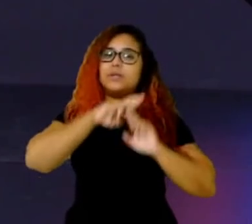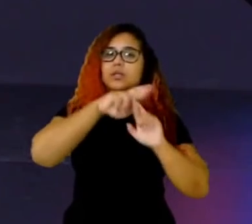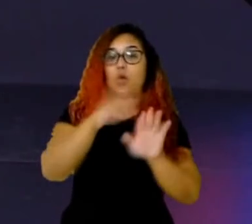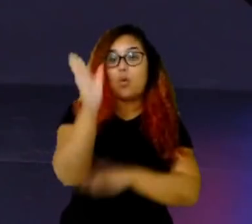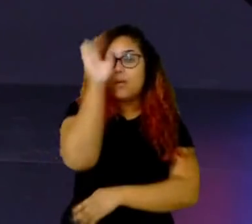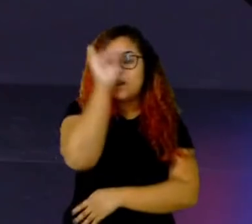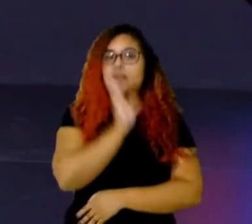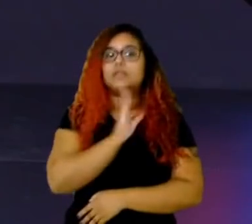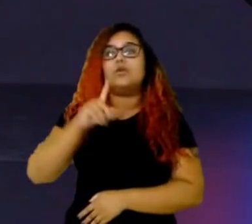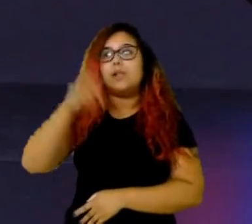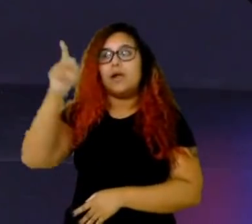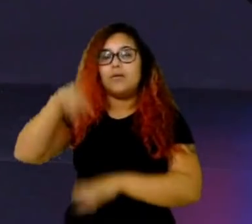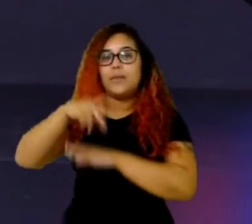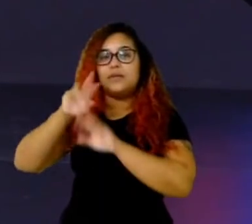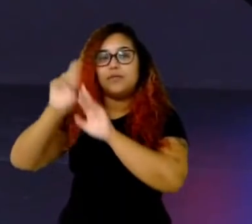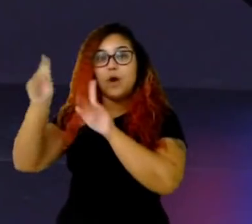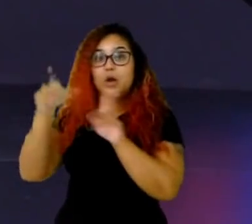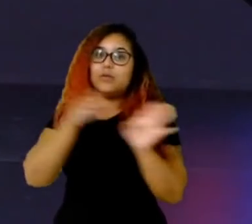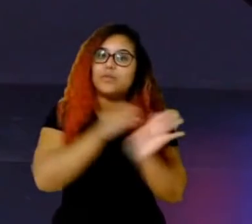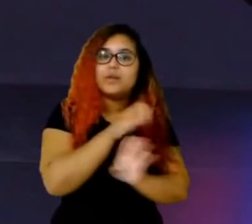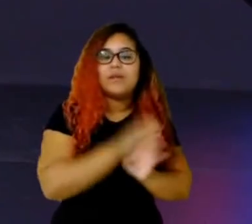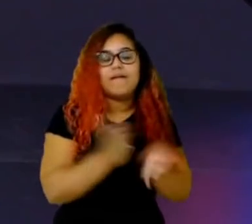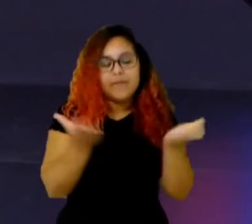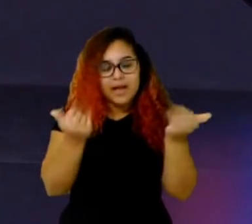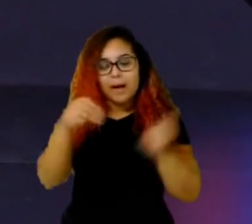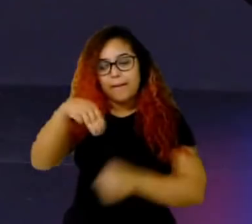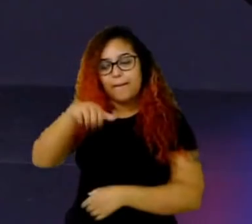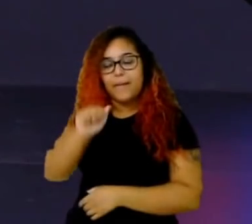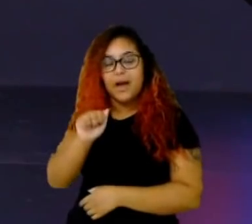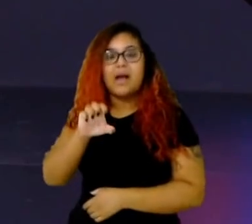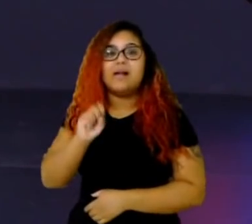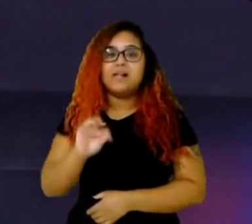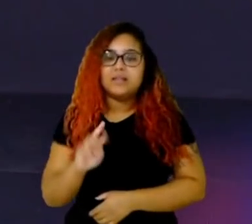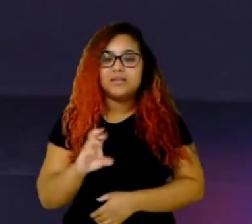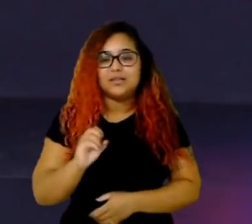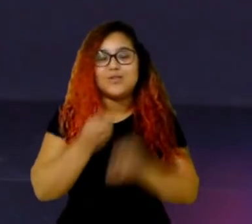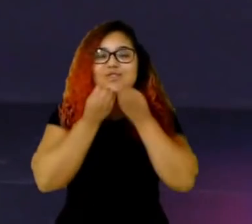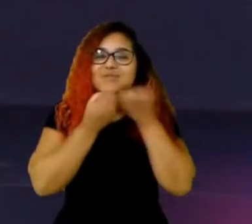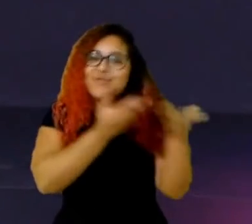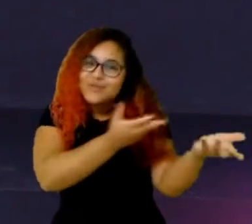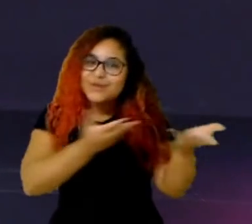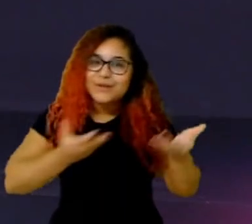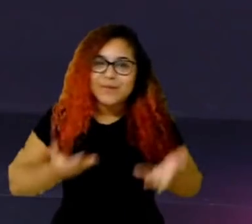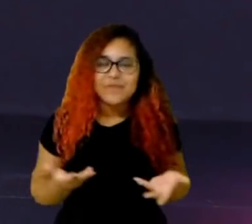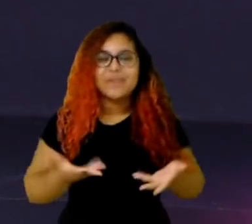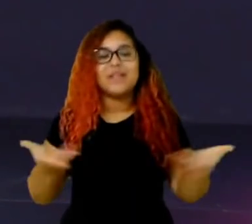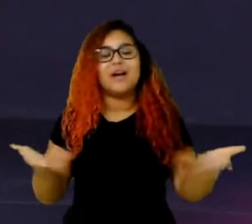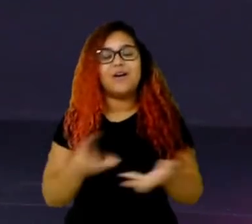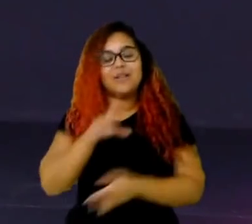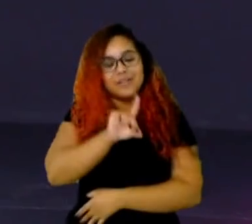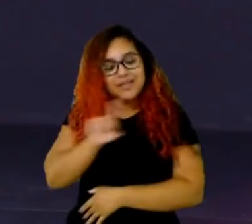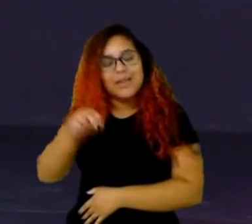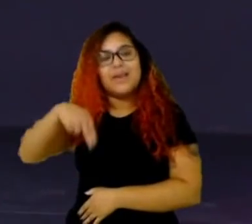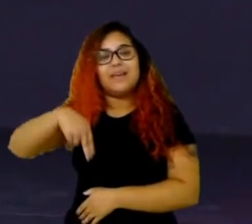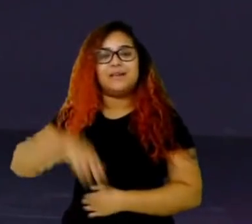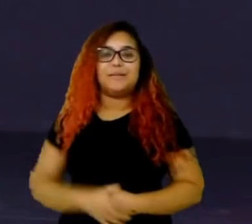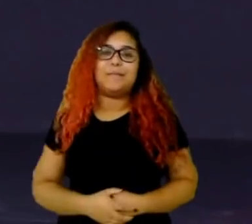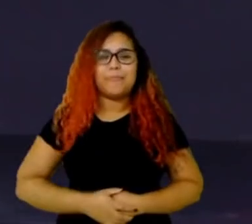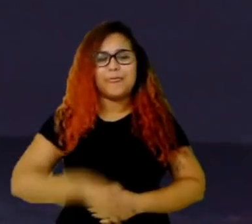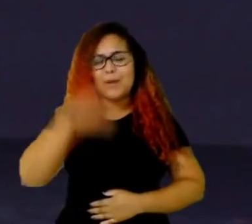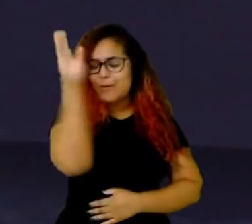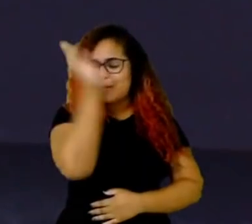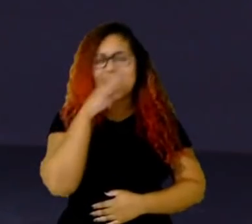Maestro, Maestro, Maestro, seja bem-vindo ao Depois do Nexus. Maestro, o Brasil tem salvação? Essa